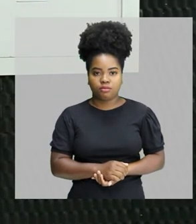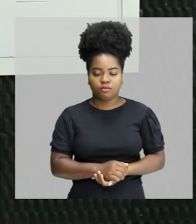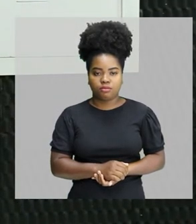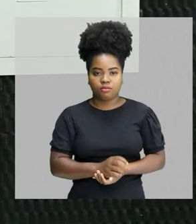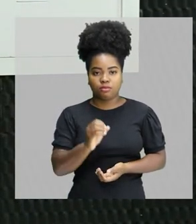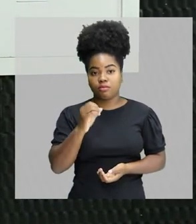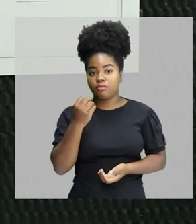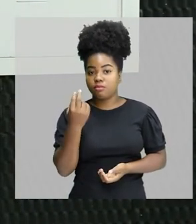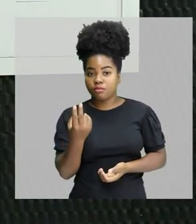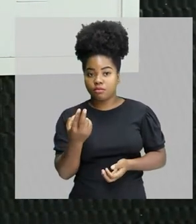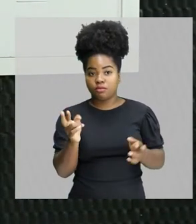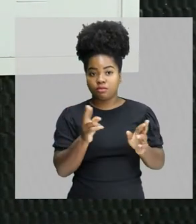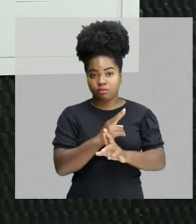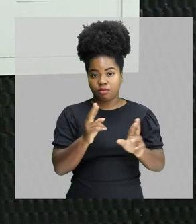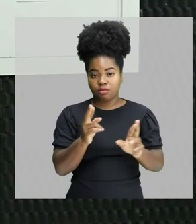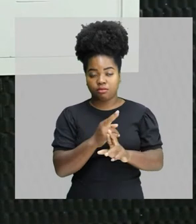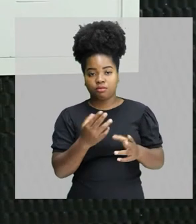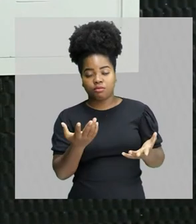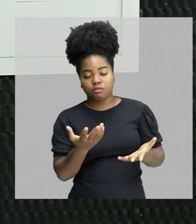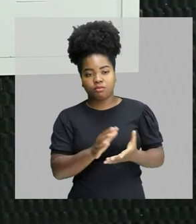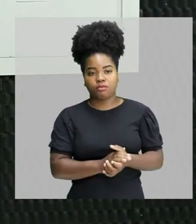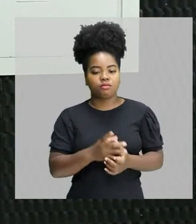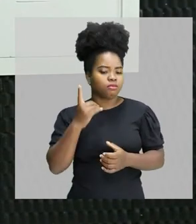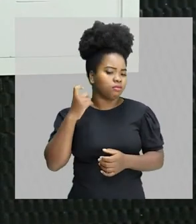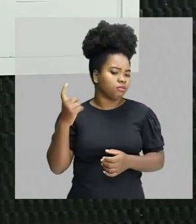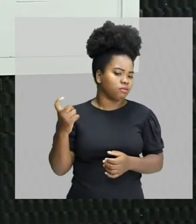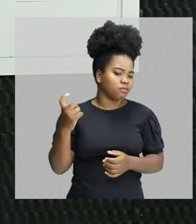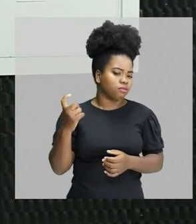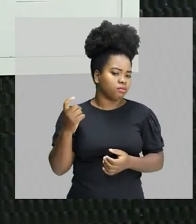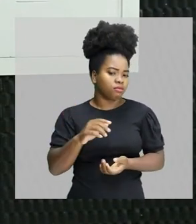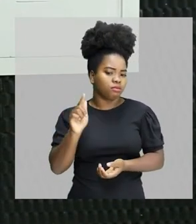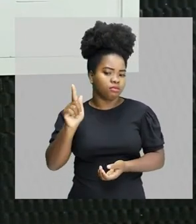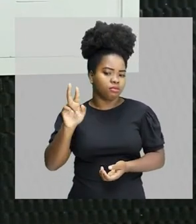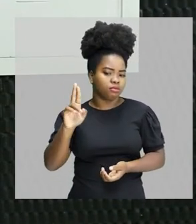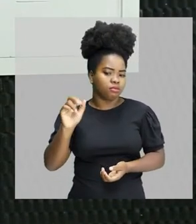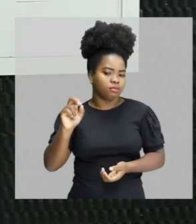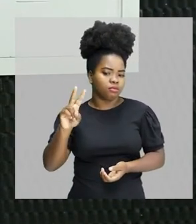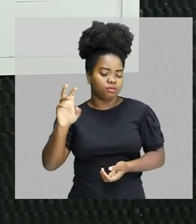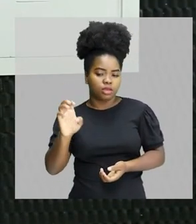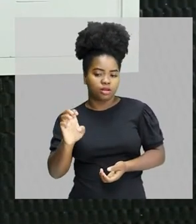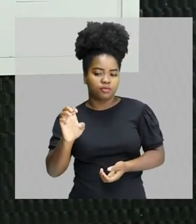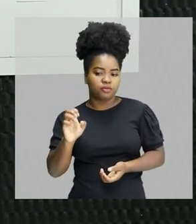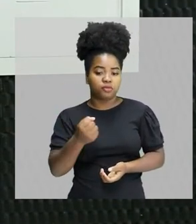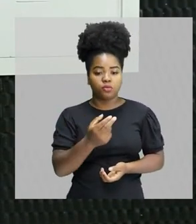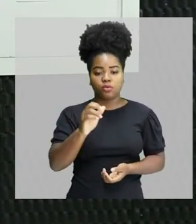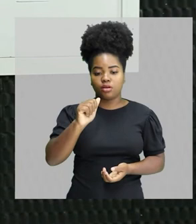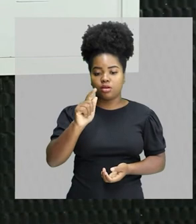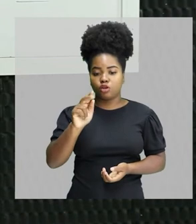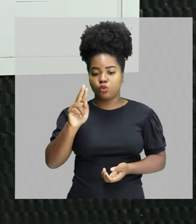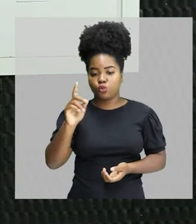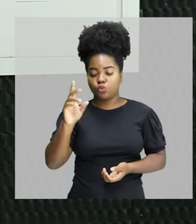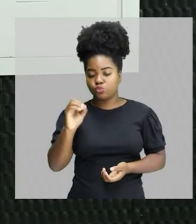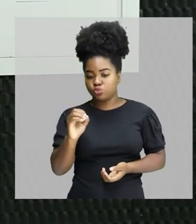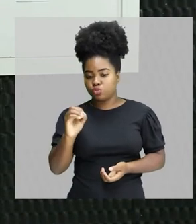Ou a relação de gente dizer que o som ele é mais grave ou mais agudo. Certo? Quando a fala de